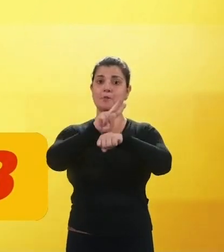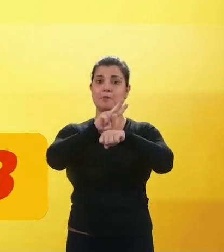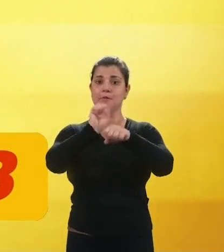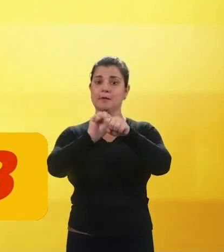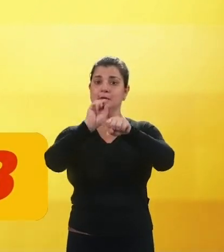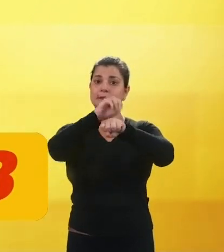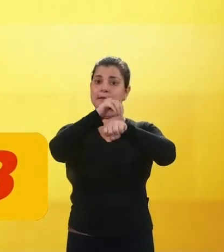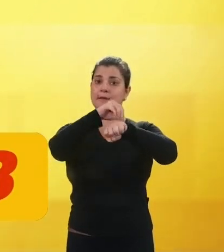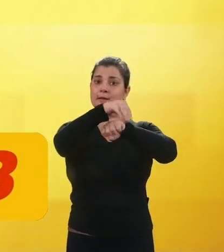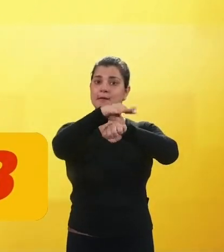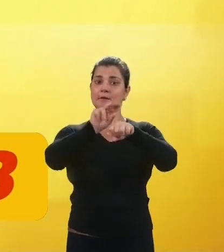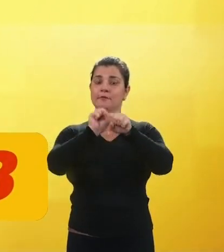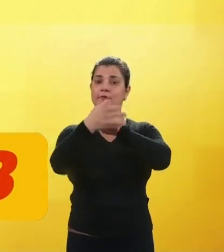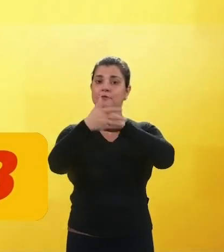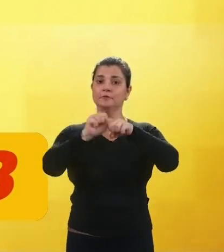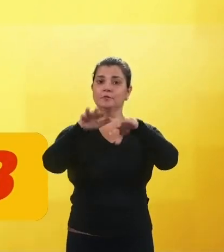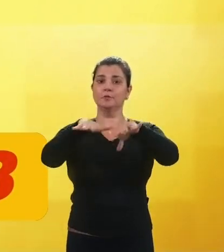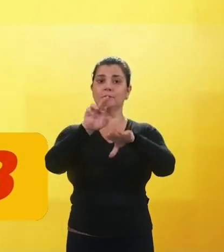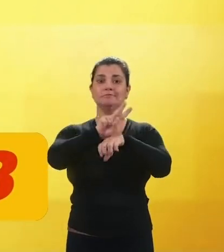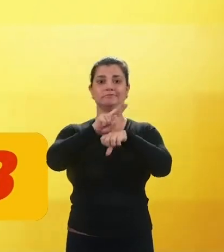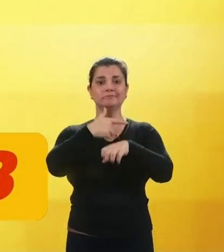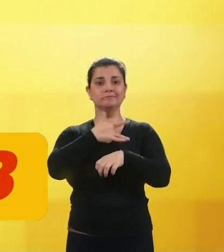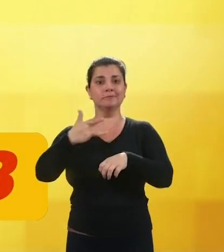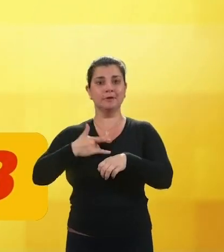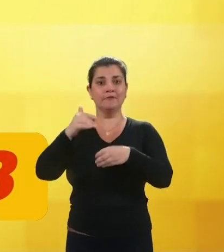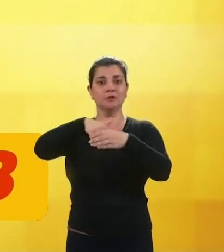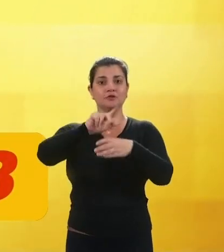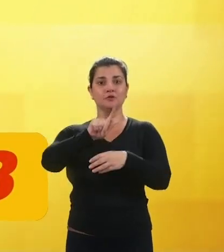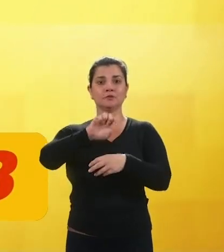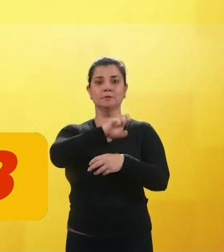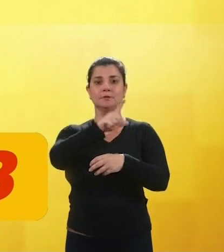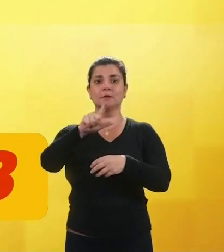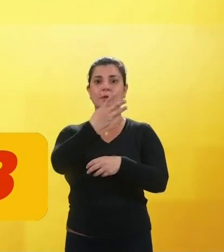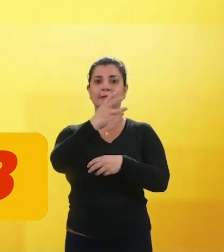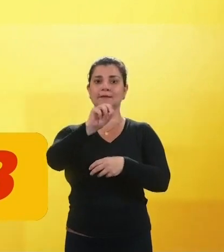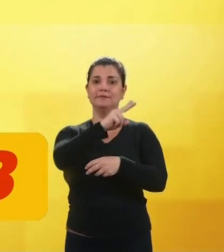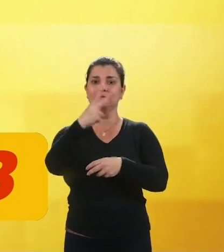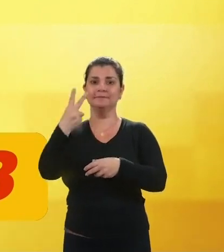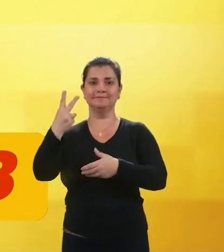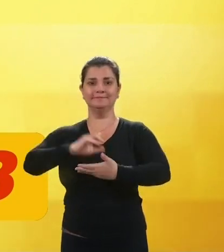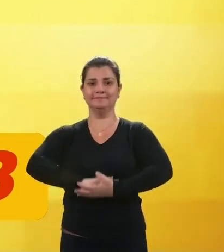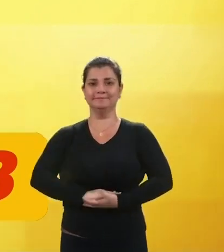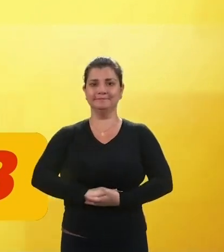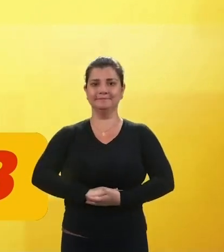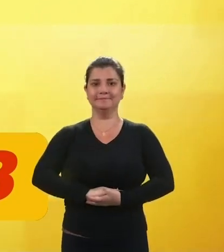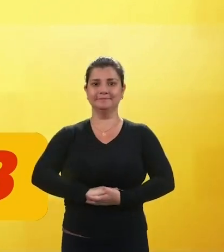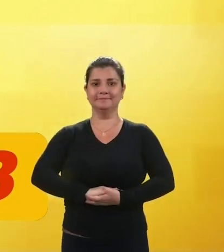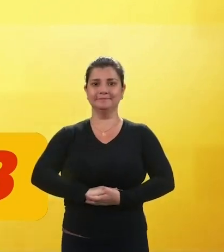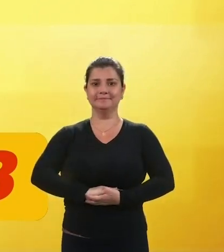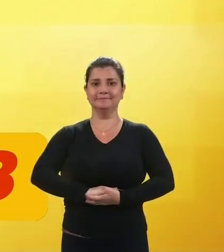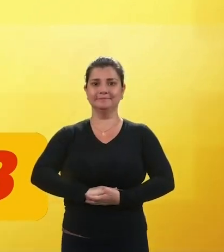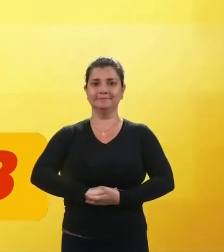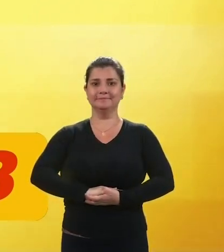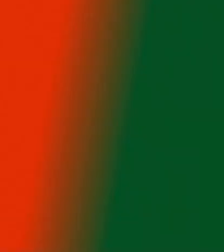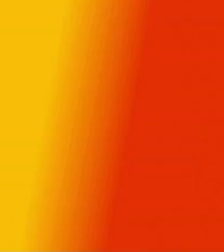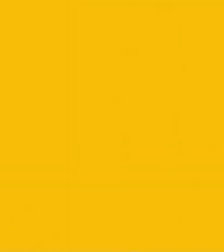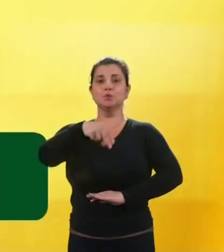Cachoeirinha. Trabalho com prevenção a dengue, covid e vigilância sanitária. Vote Jalson Braga, 40222.